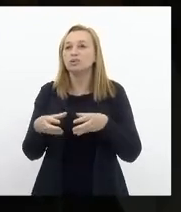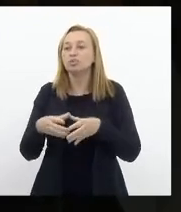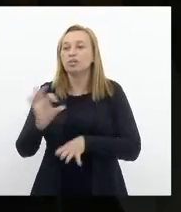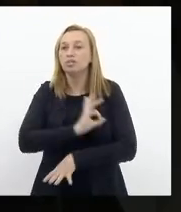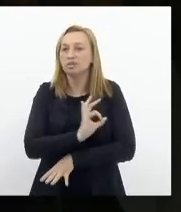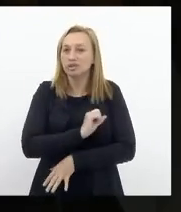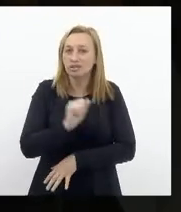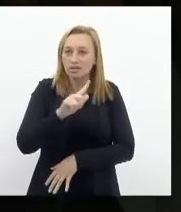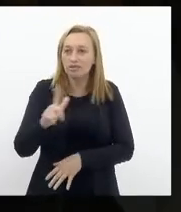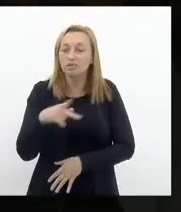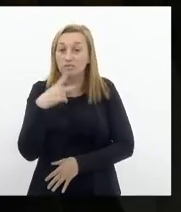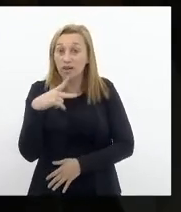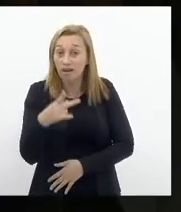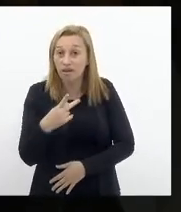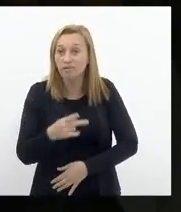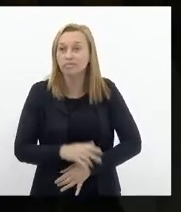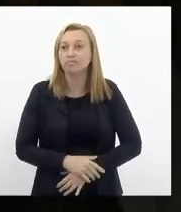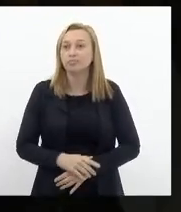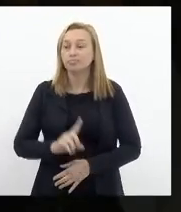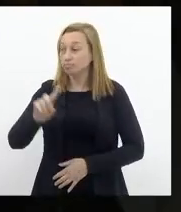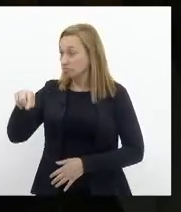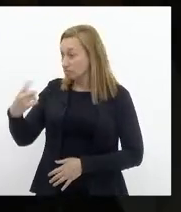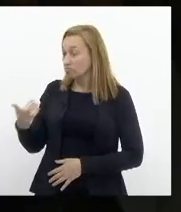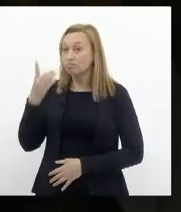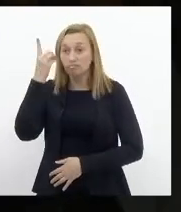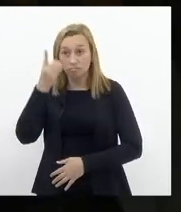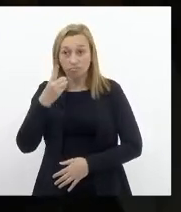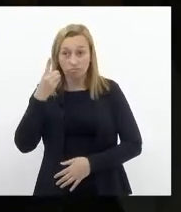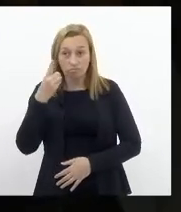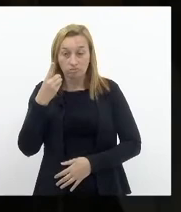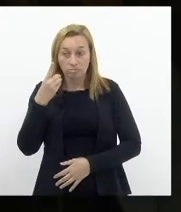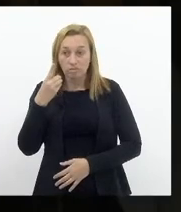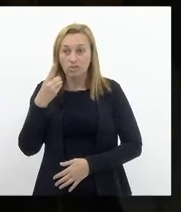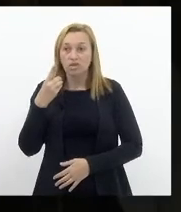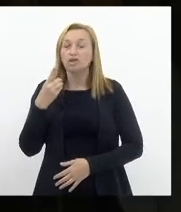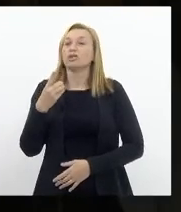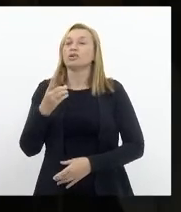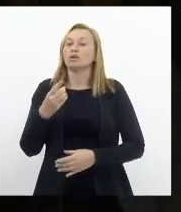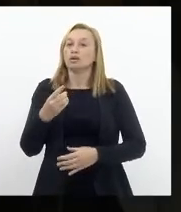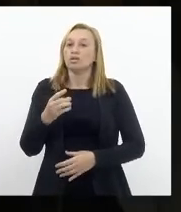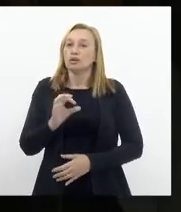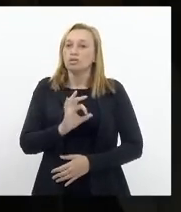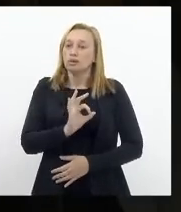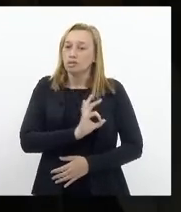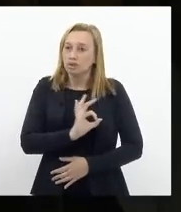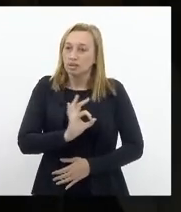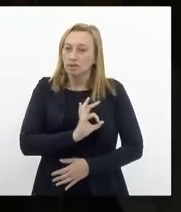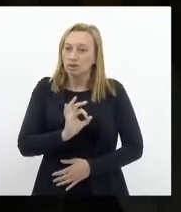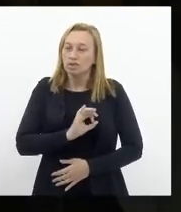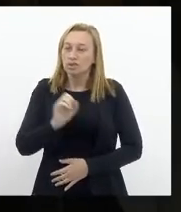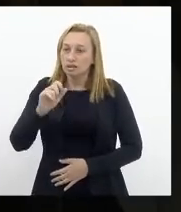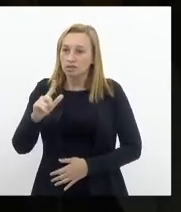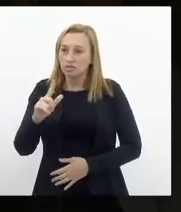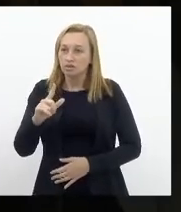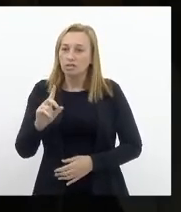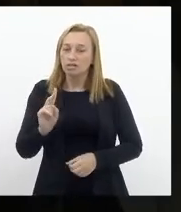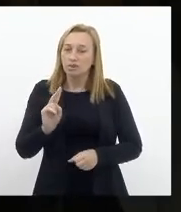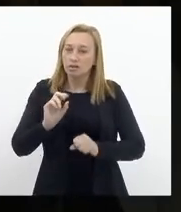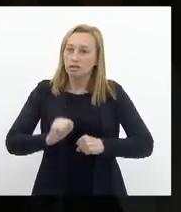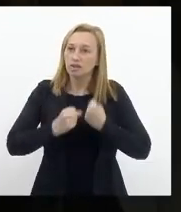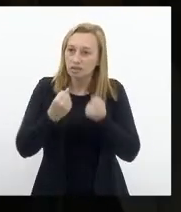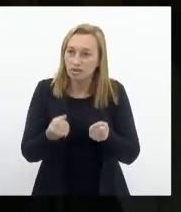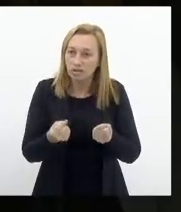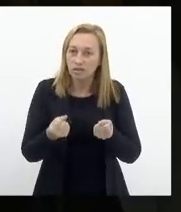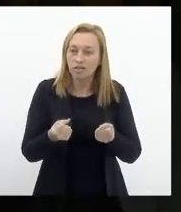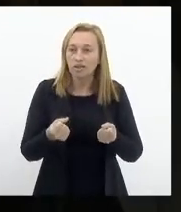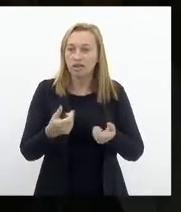e dizer que o outro policial civil que muito bem defende a instituição, segurança pública e as aberrações que